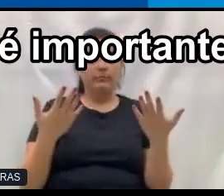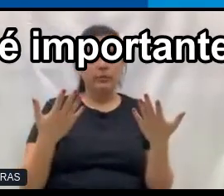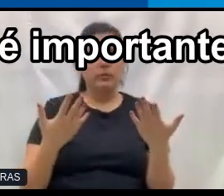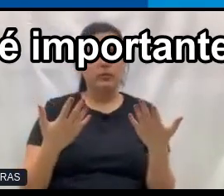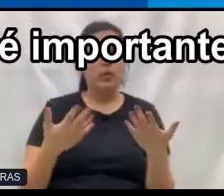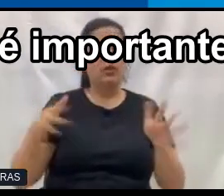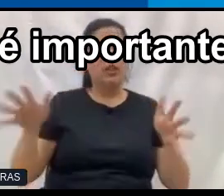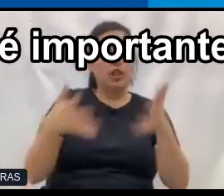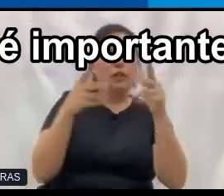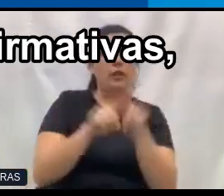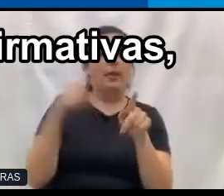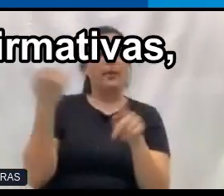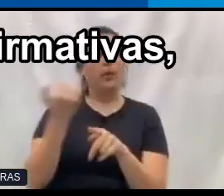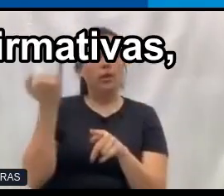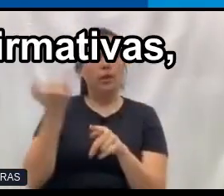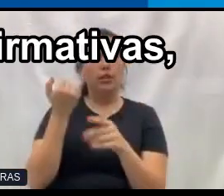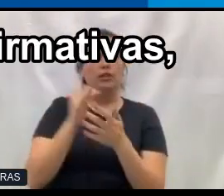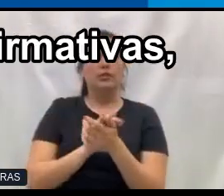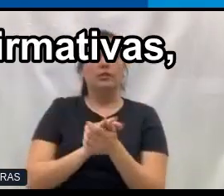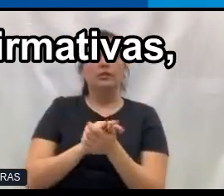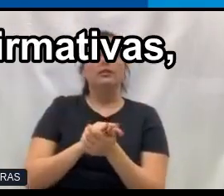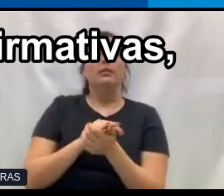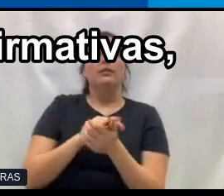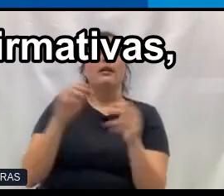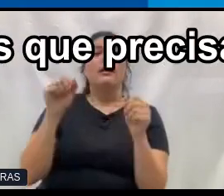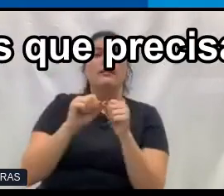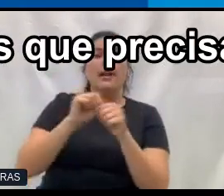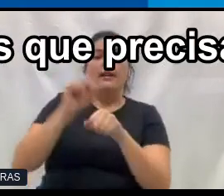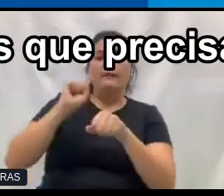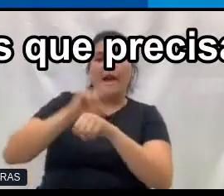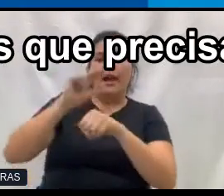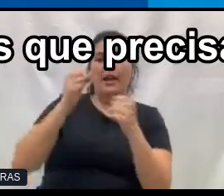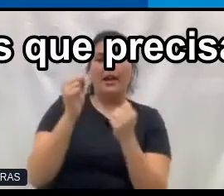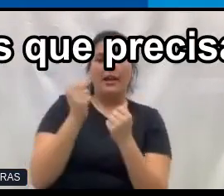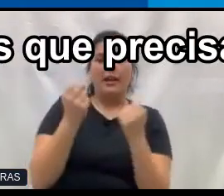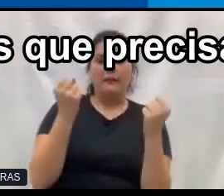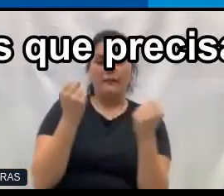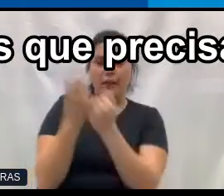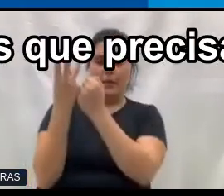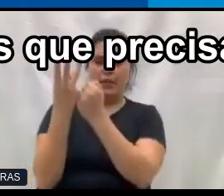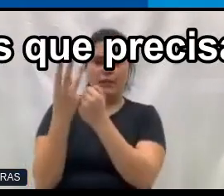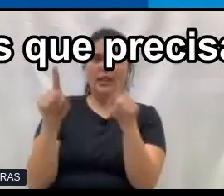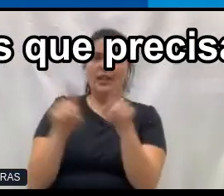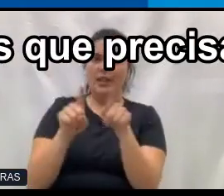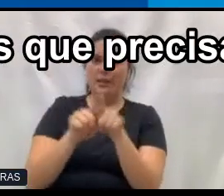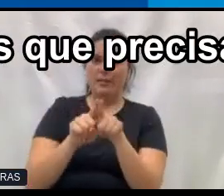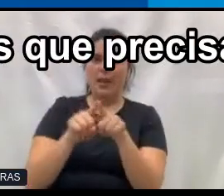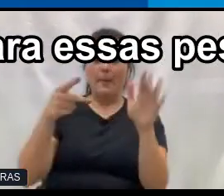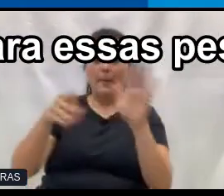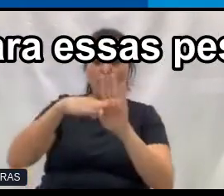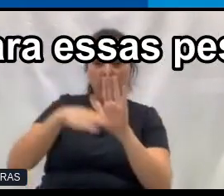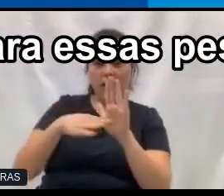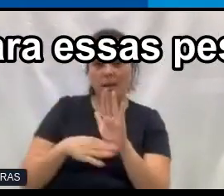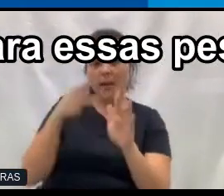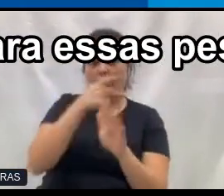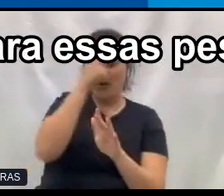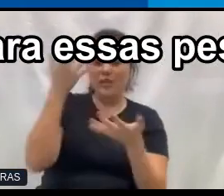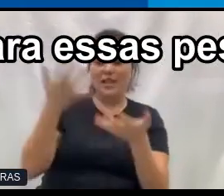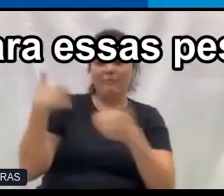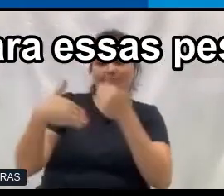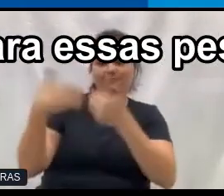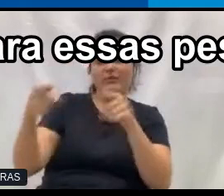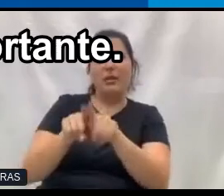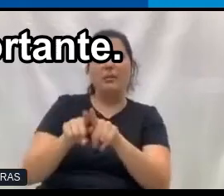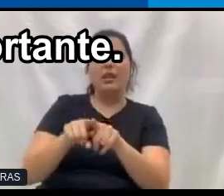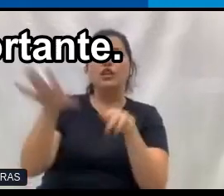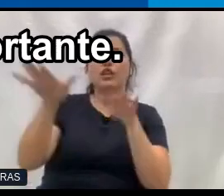incentivos é importante. Sim, façam vagas afirmativas, façam programas que tragam pessoas que precisam se desenvolver, tragam